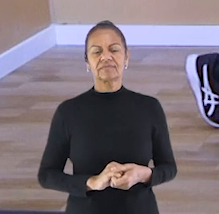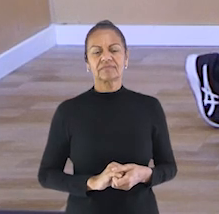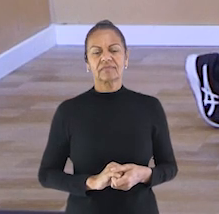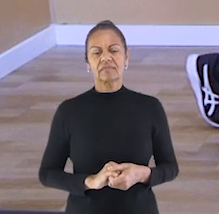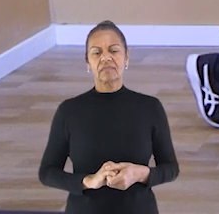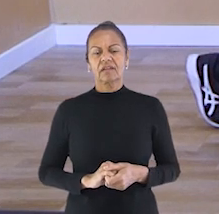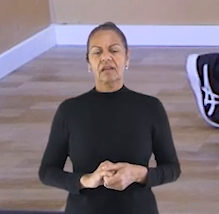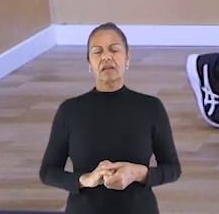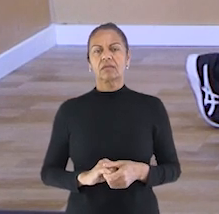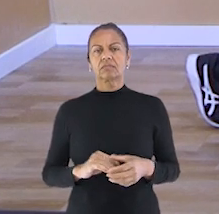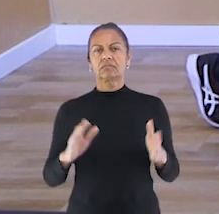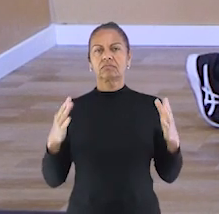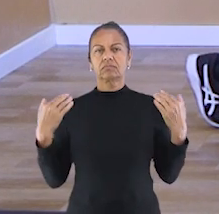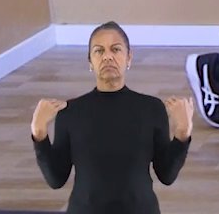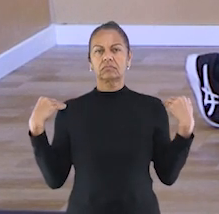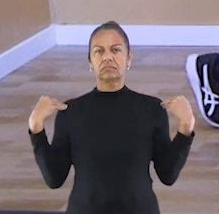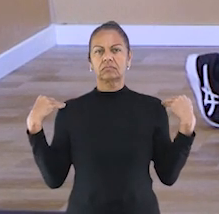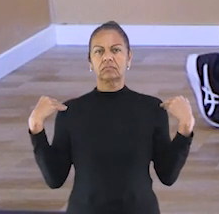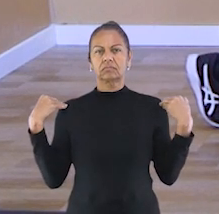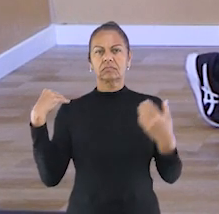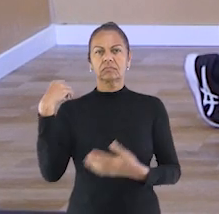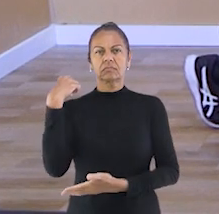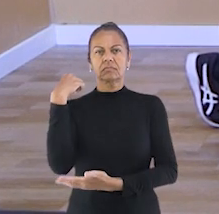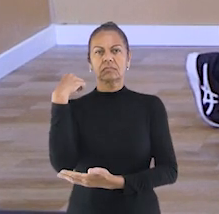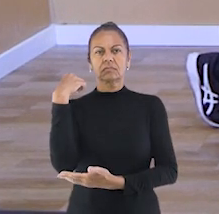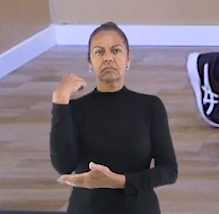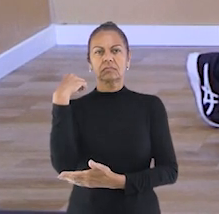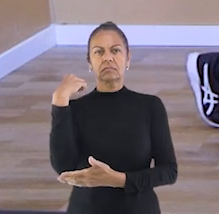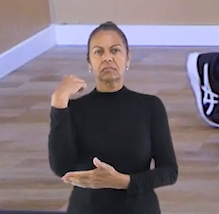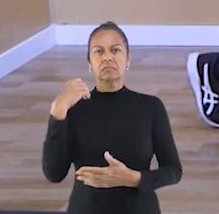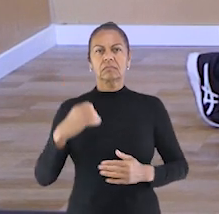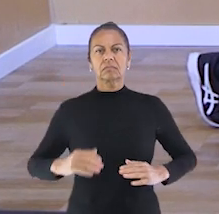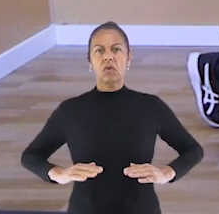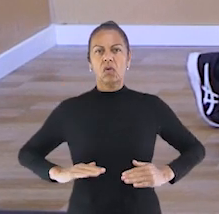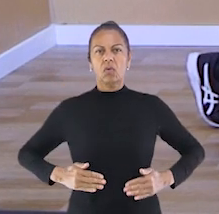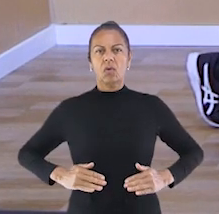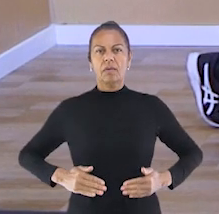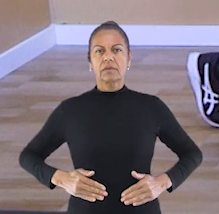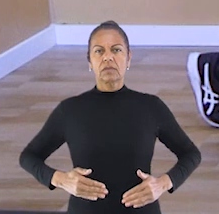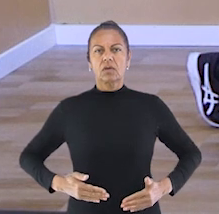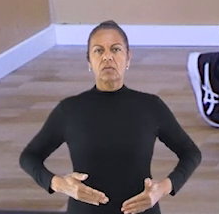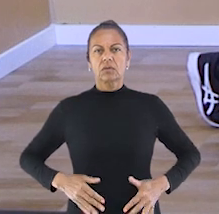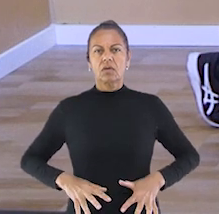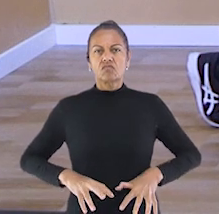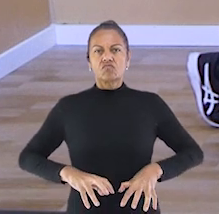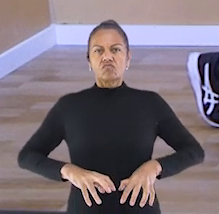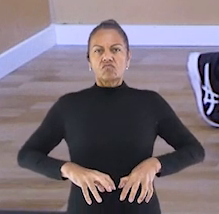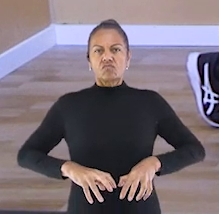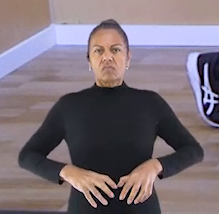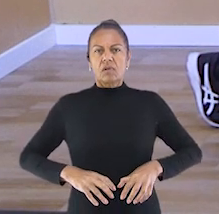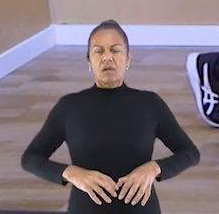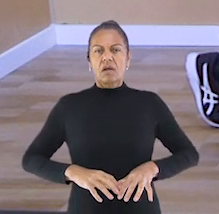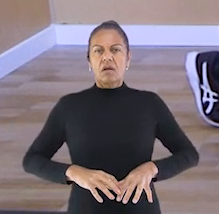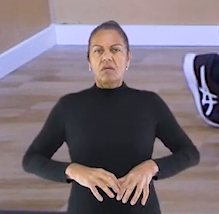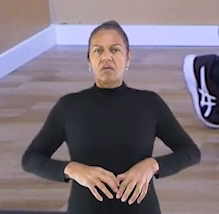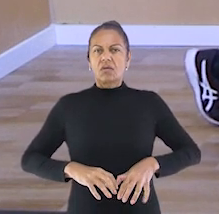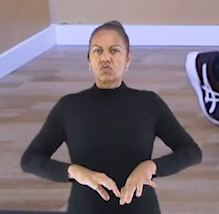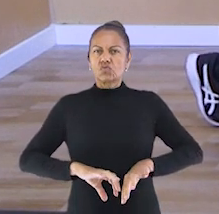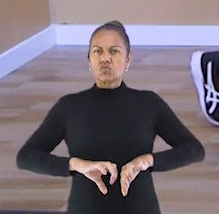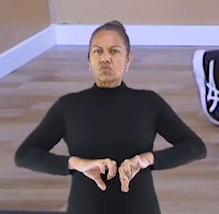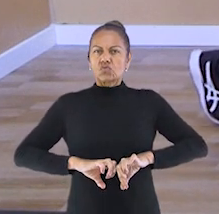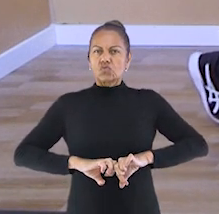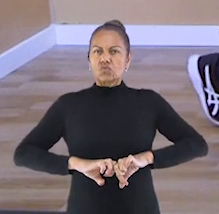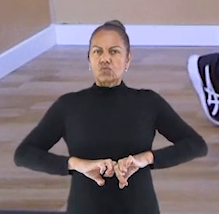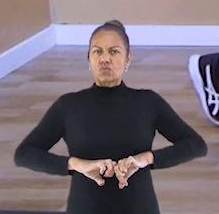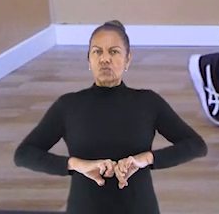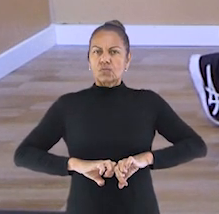que estar alinhado com o cotovelo. O abdômen contraído e